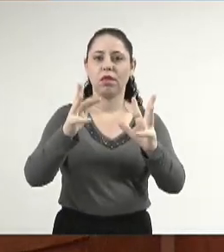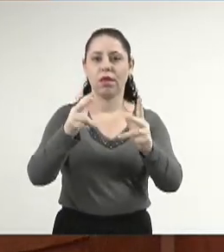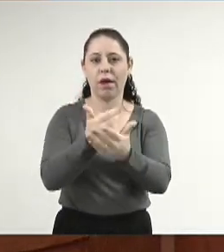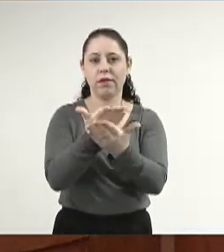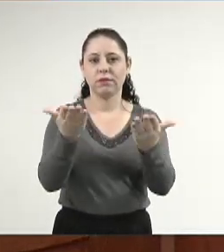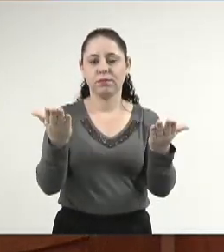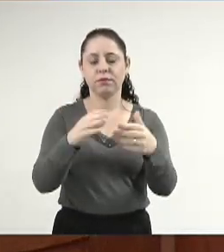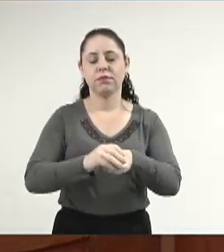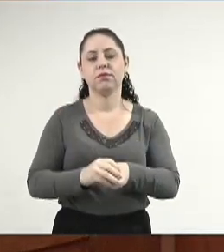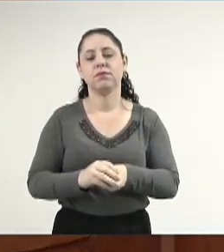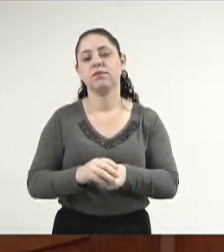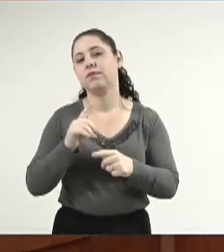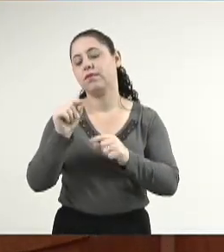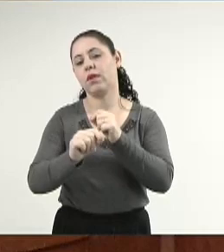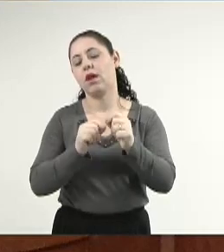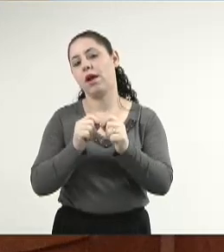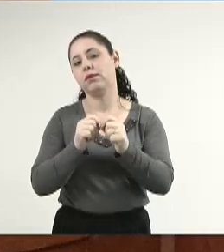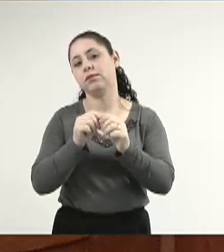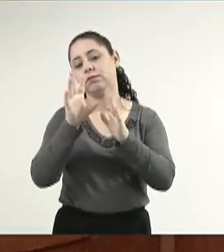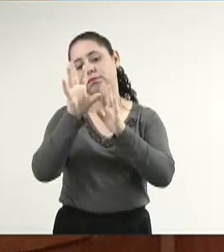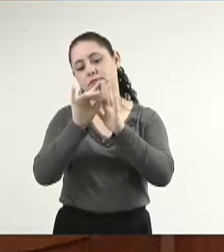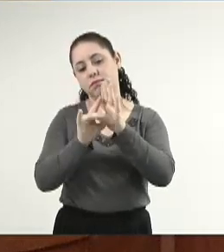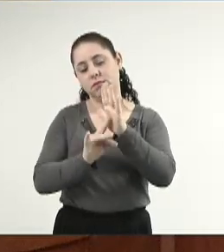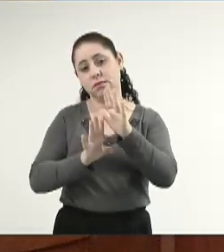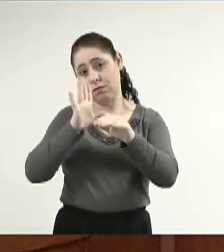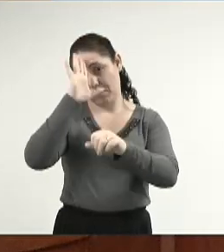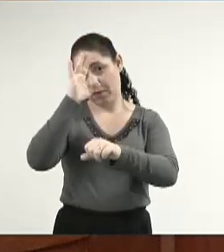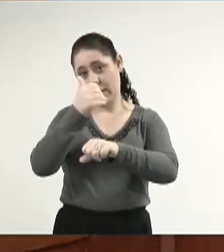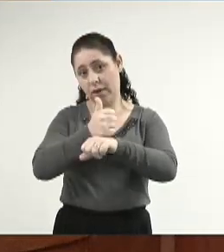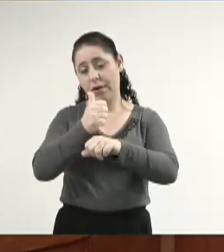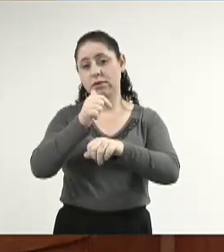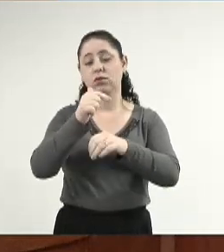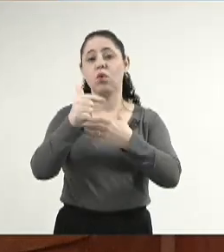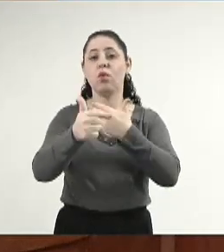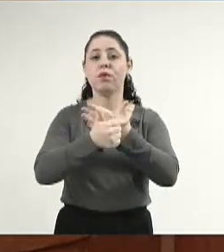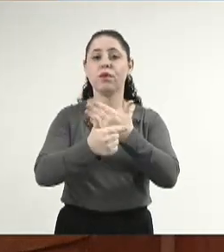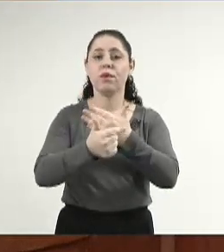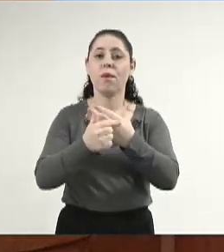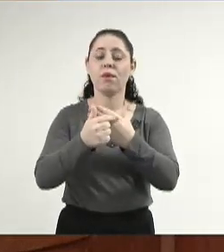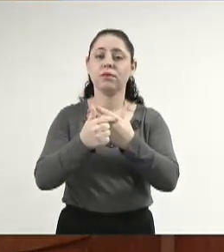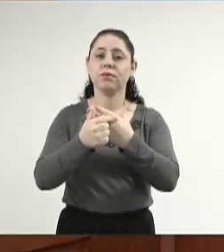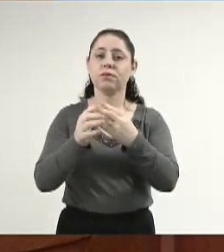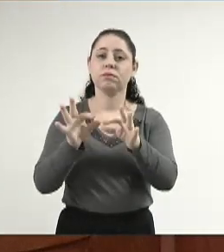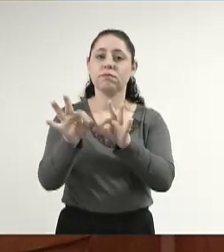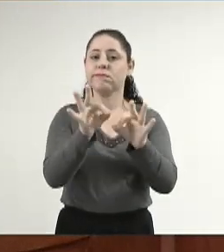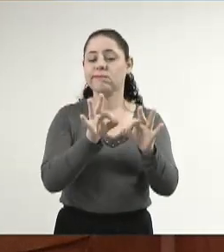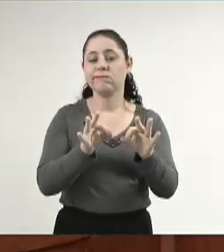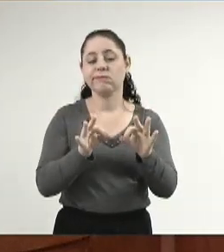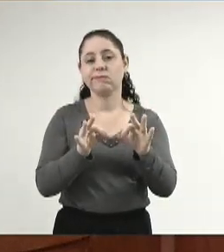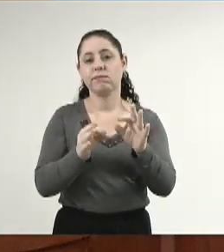E o mote definido para ressaltar o papel fundamental dessas organizações na construção de um futuro